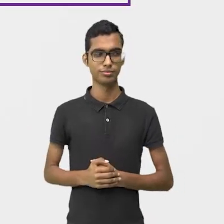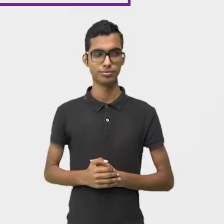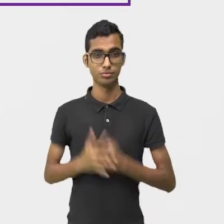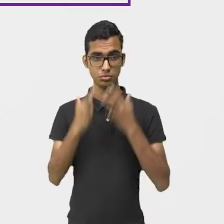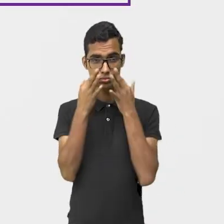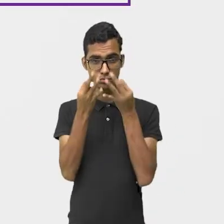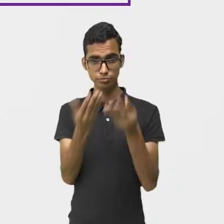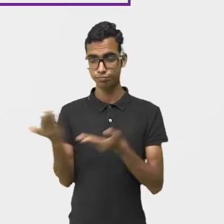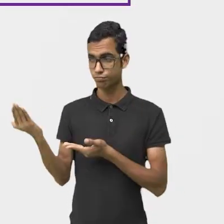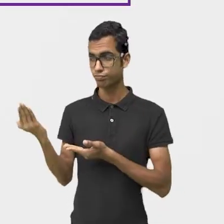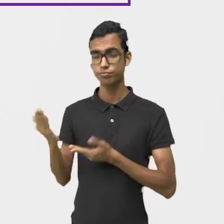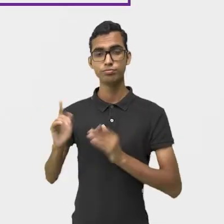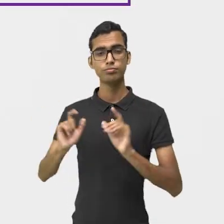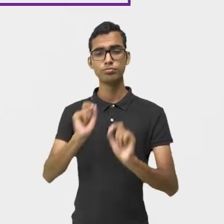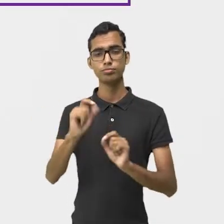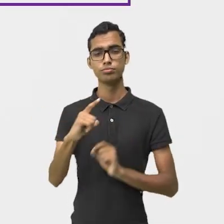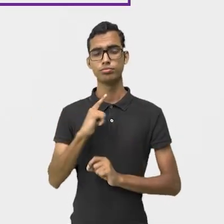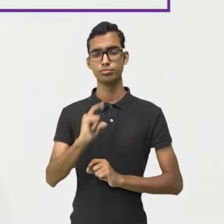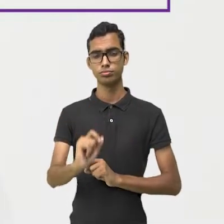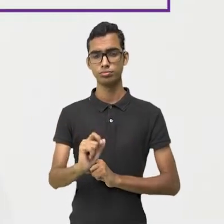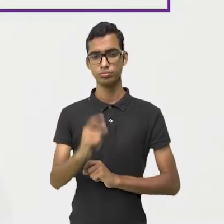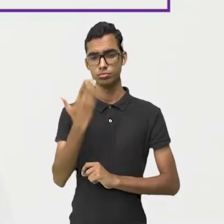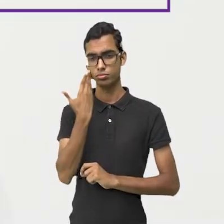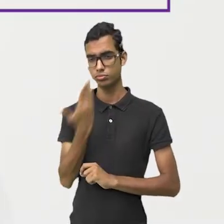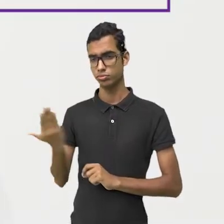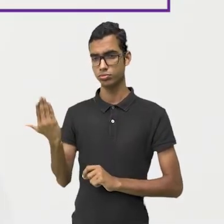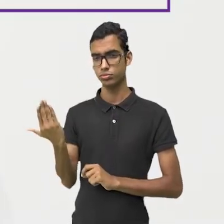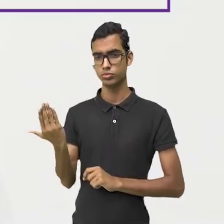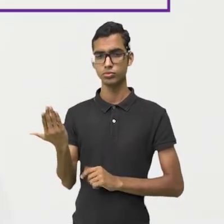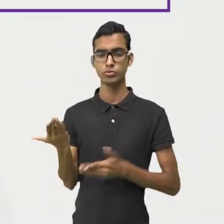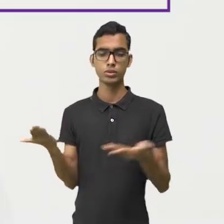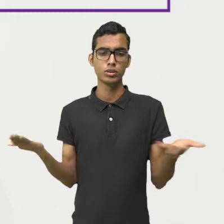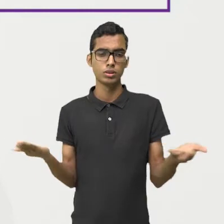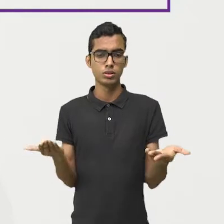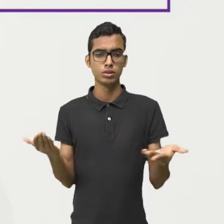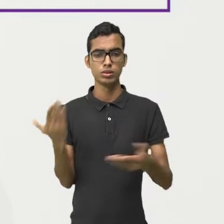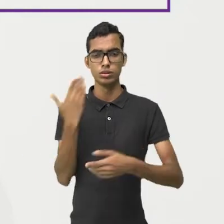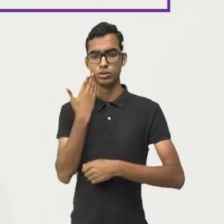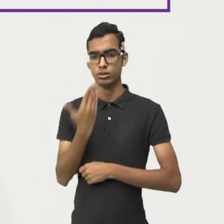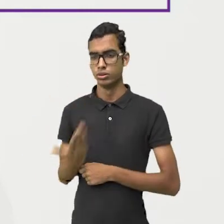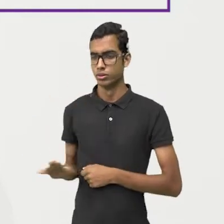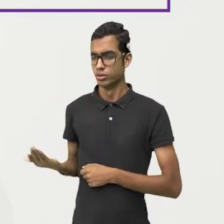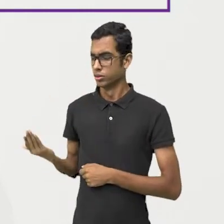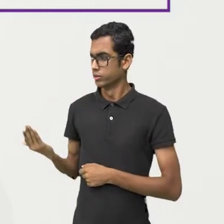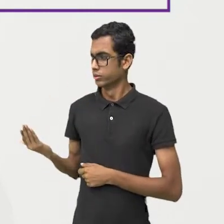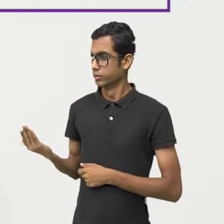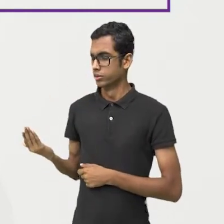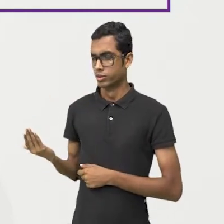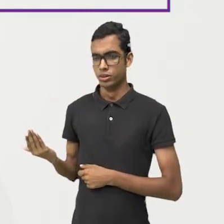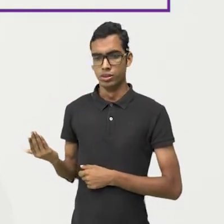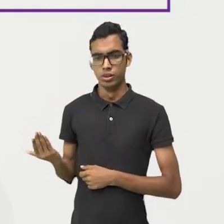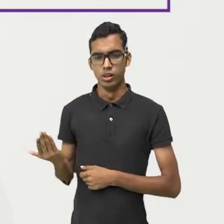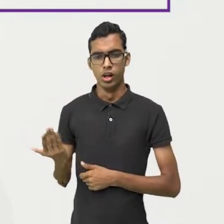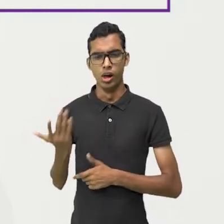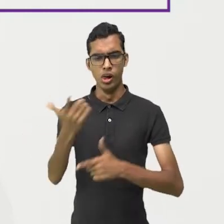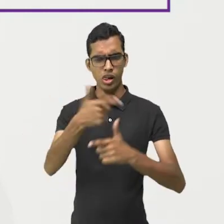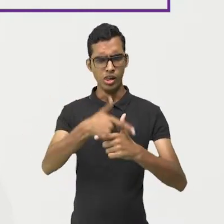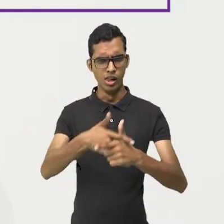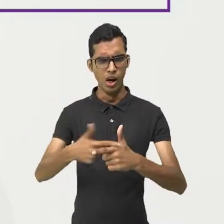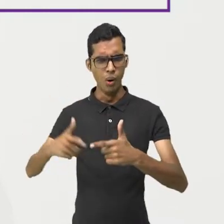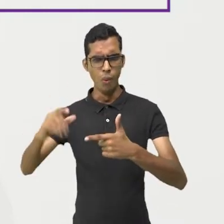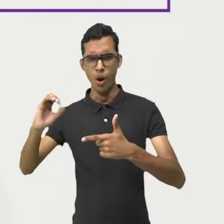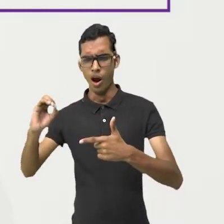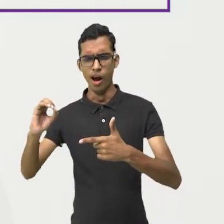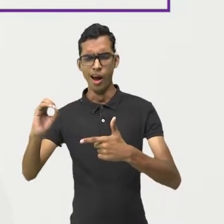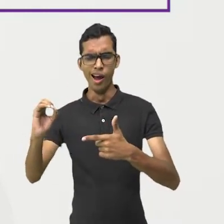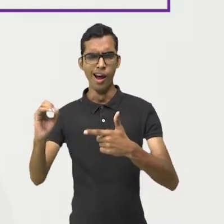Olha só o nós temos agora. Não é possível. Olha aqui, meu povo. Não é possível a